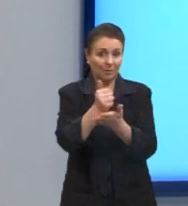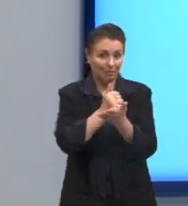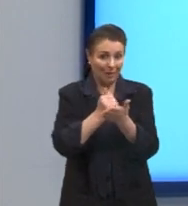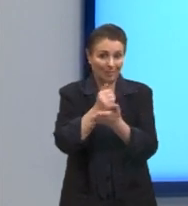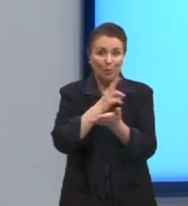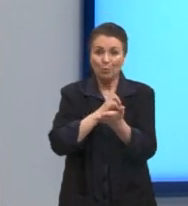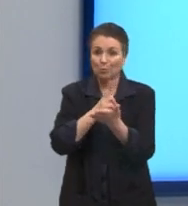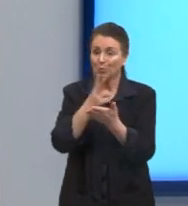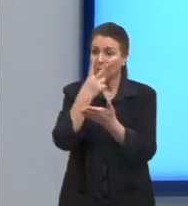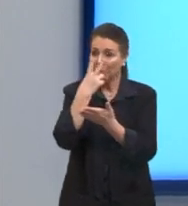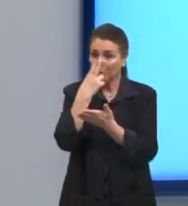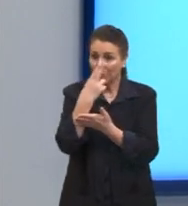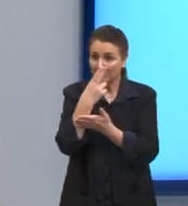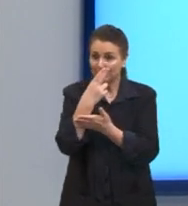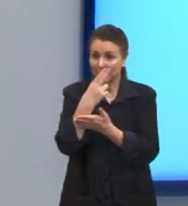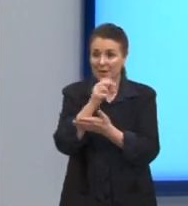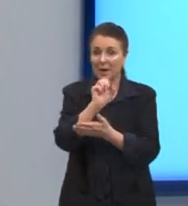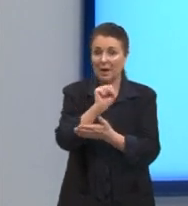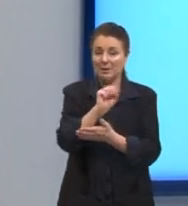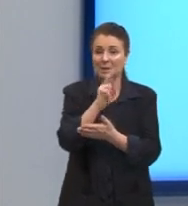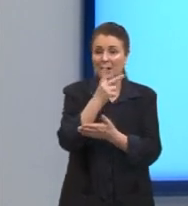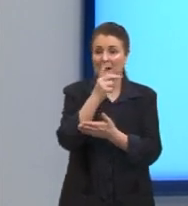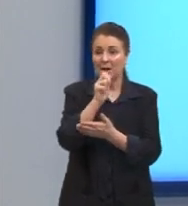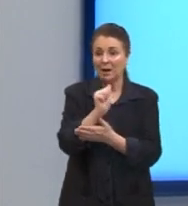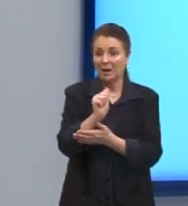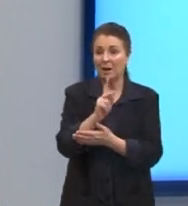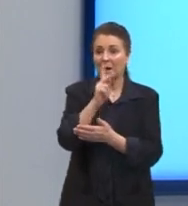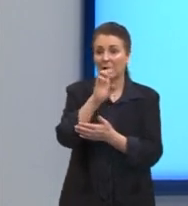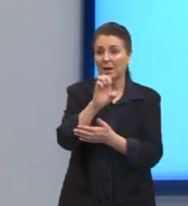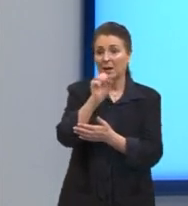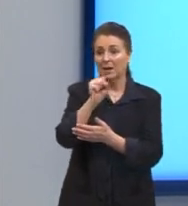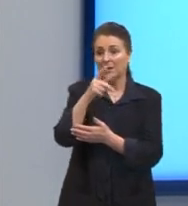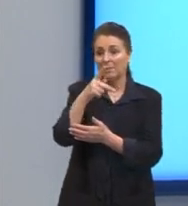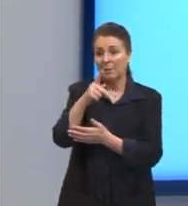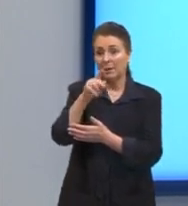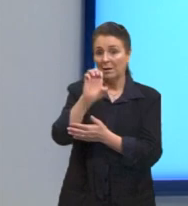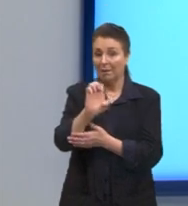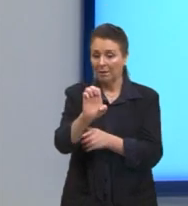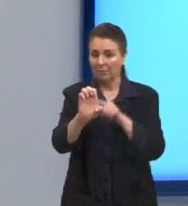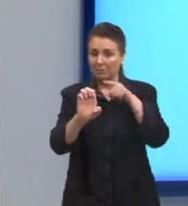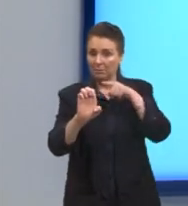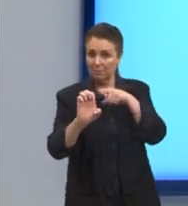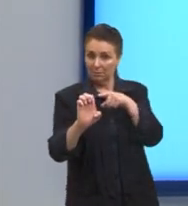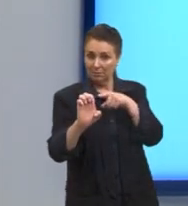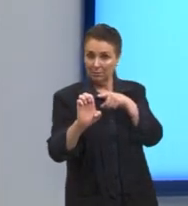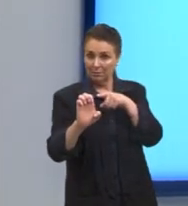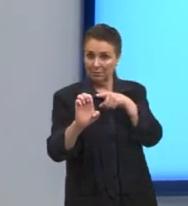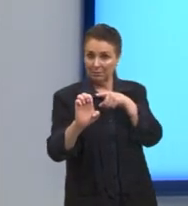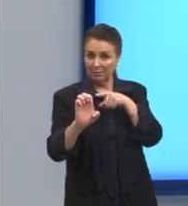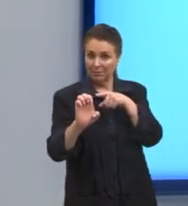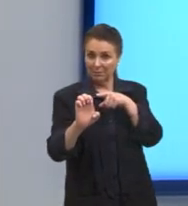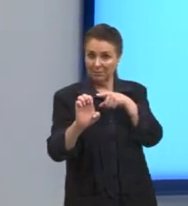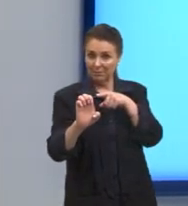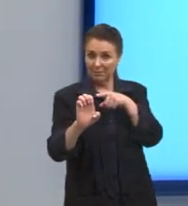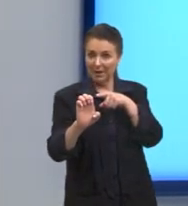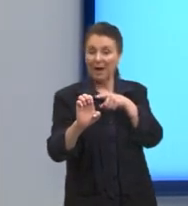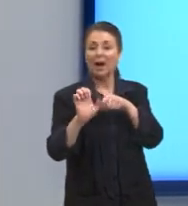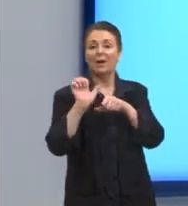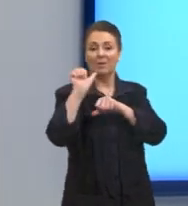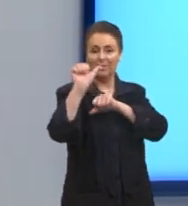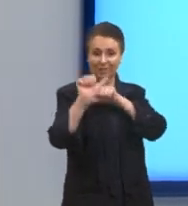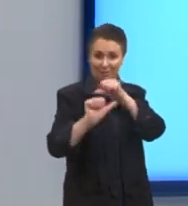s h a k e s p e e aí eu coloco o